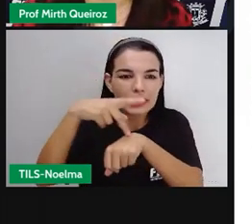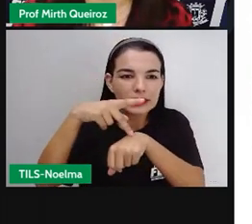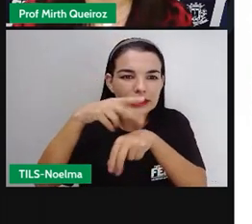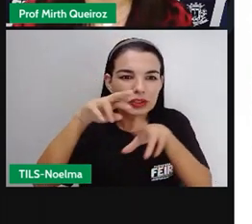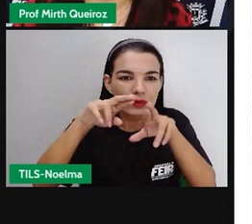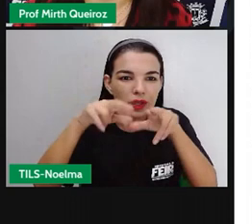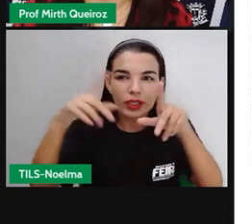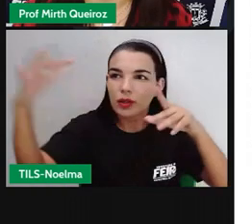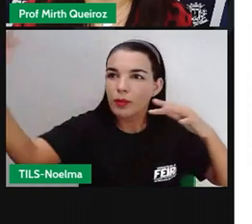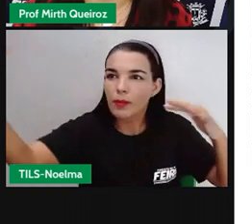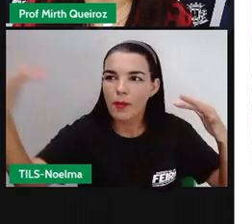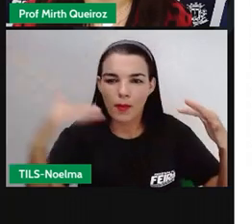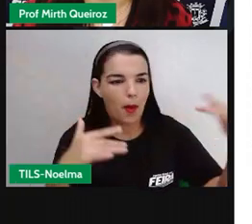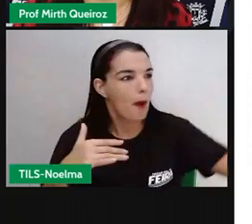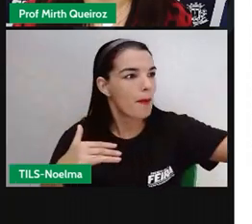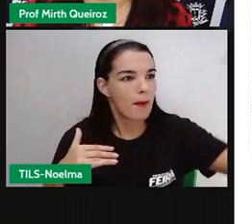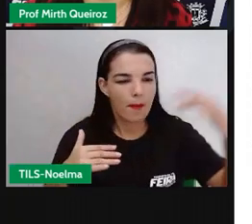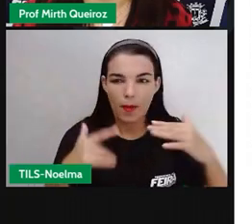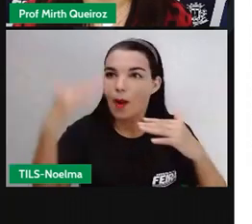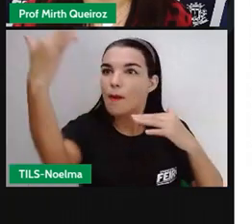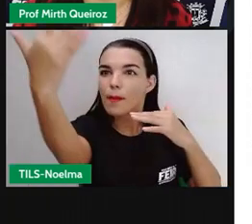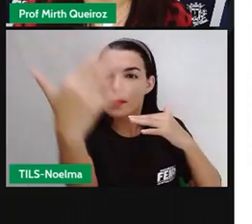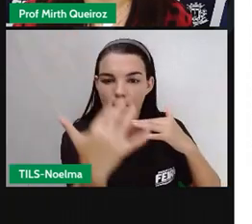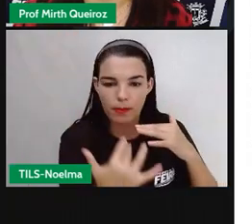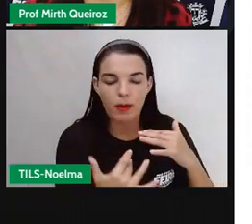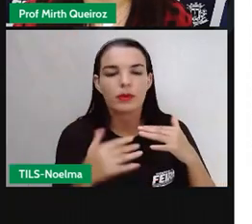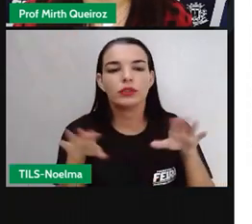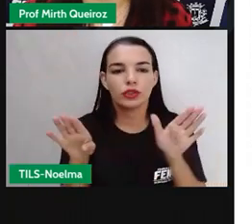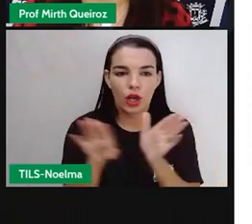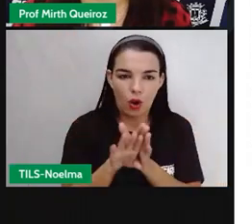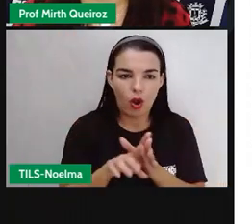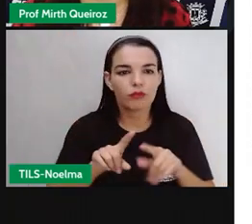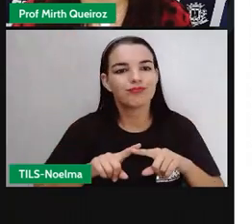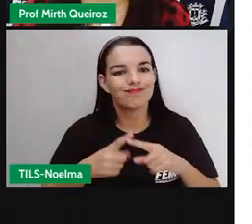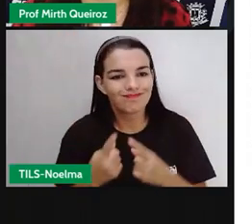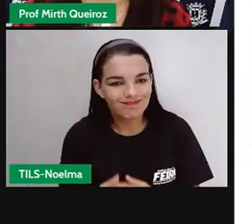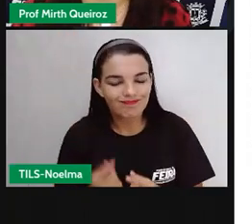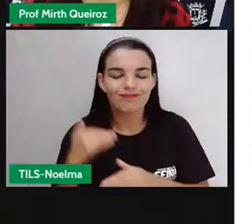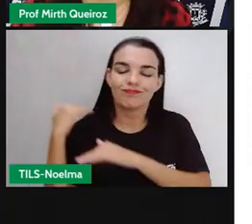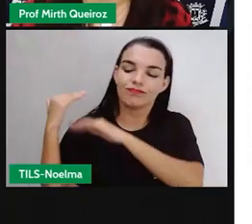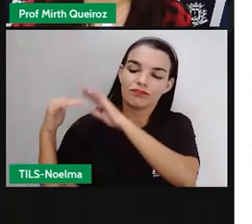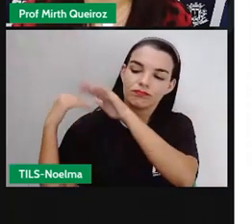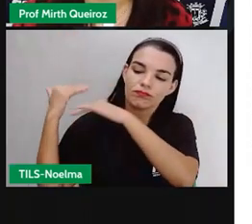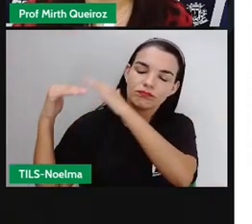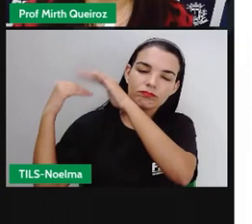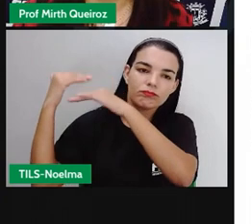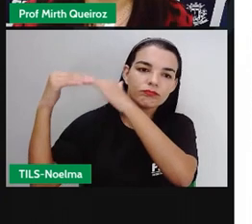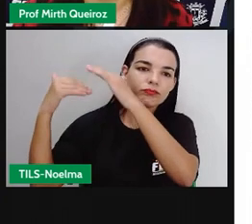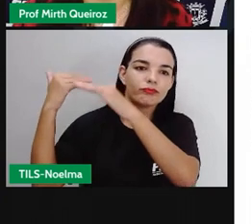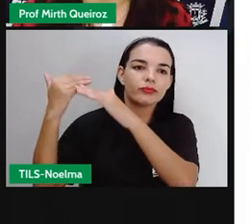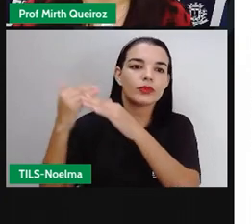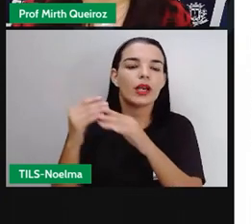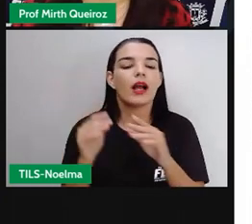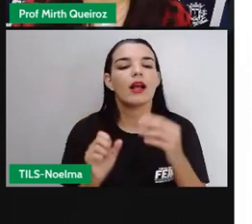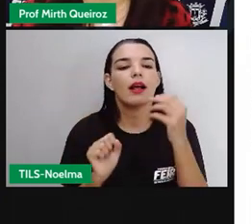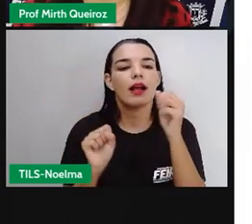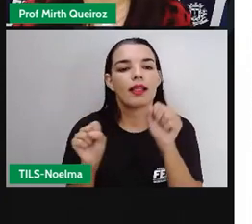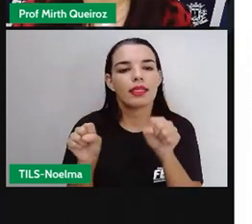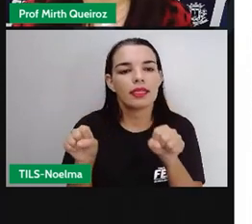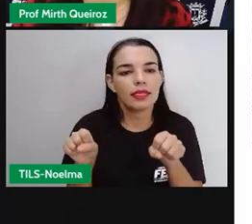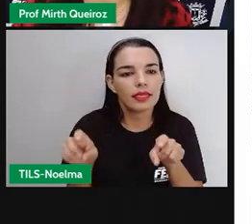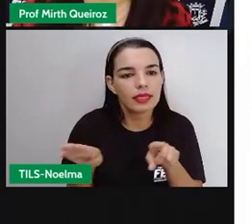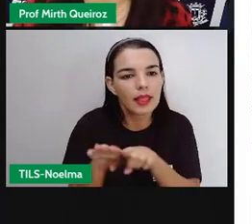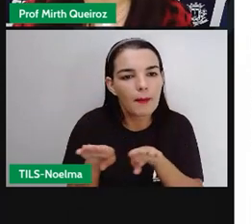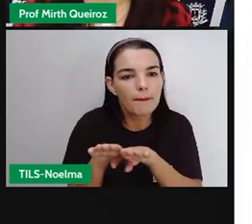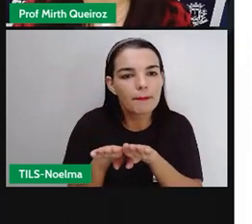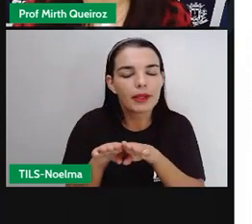favoreceu a modernização nessa região, onde começou-se a desenvolver também o setor industrial. Houveram